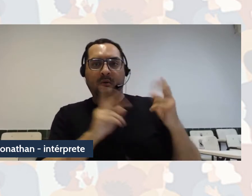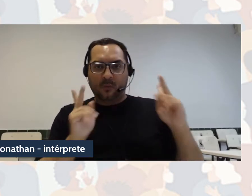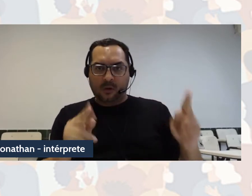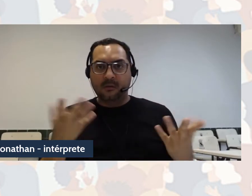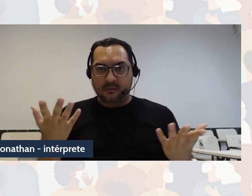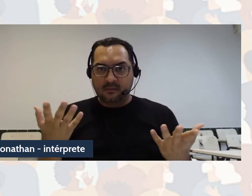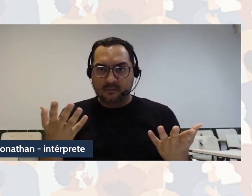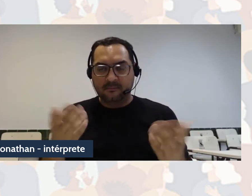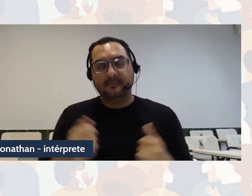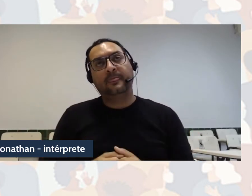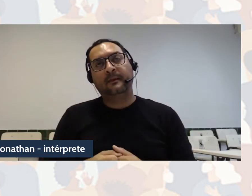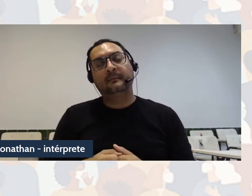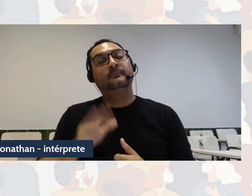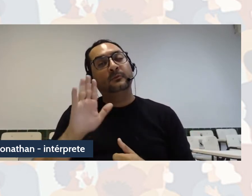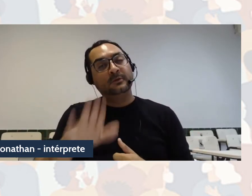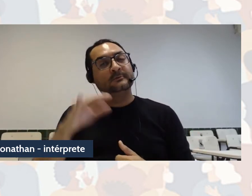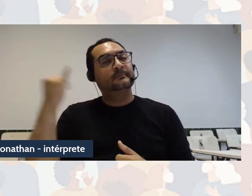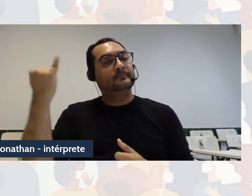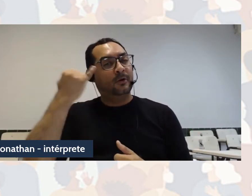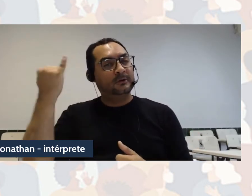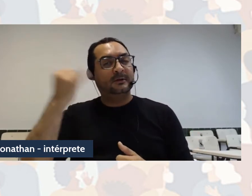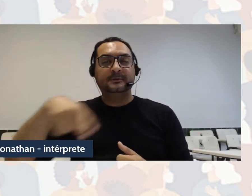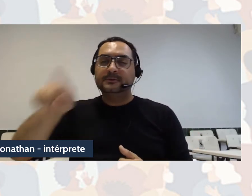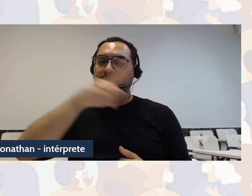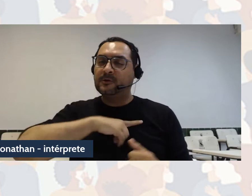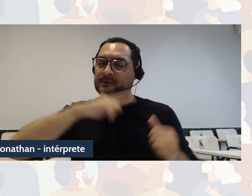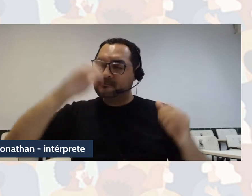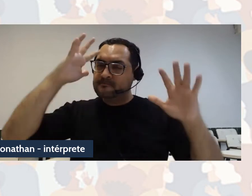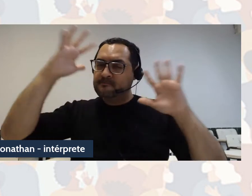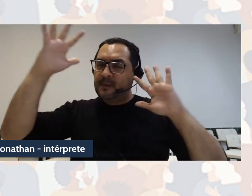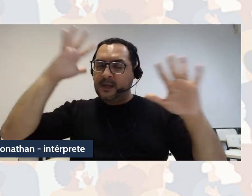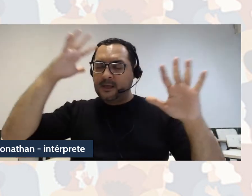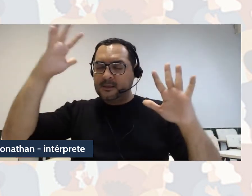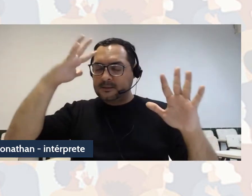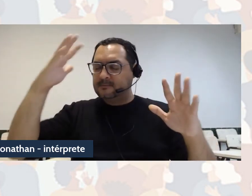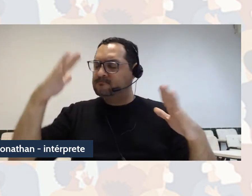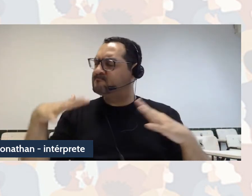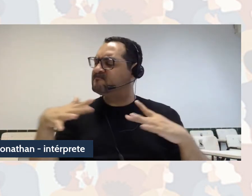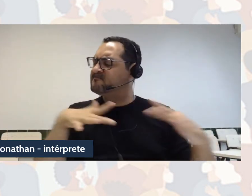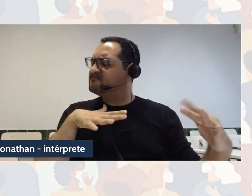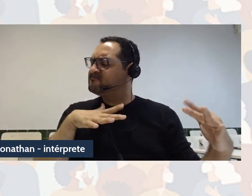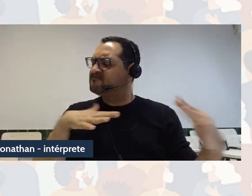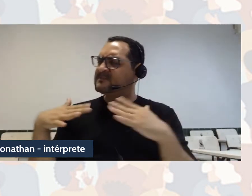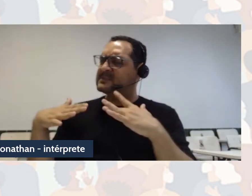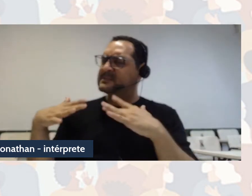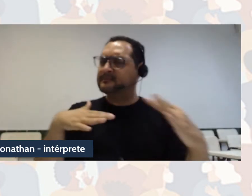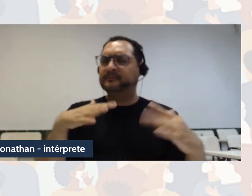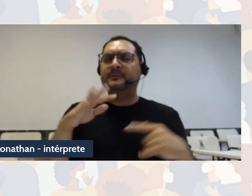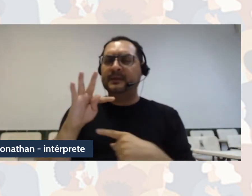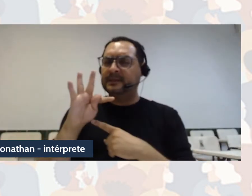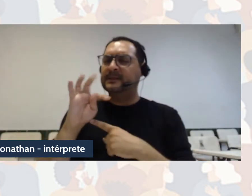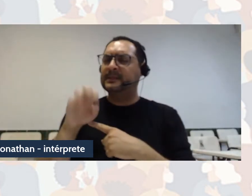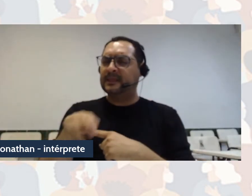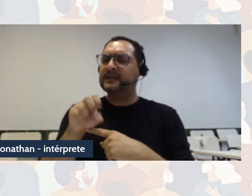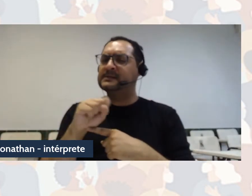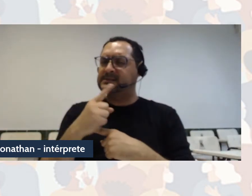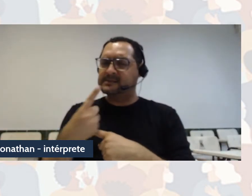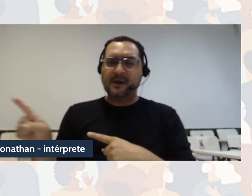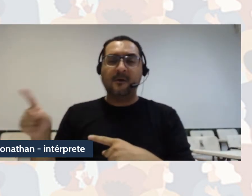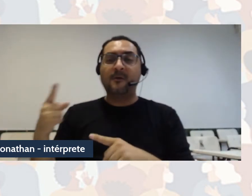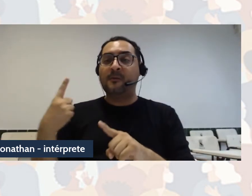que a gente pense, que a gente tensione a produção de saberes como práticas que são